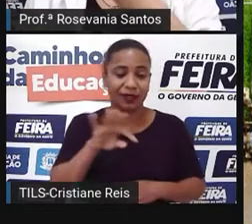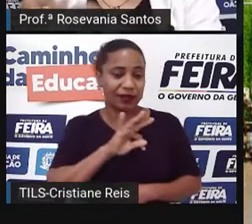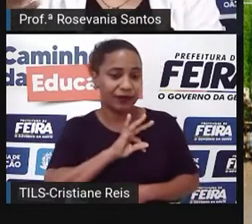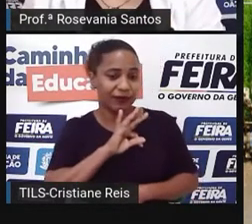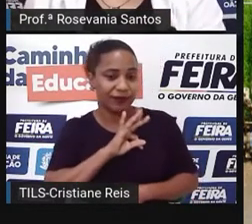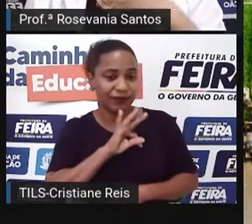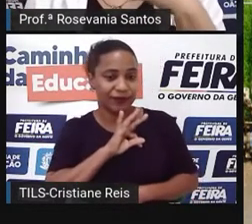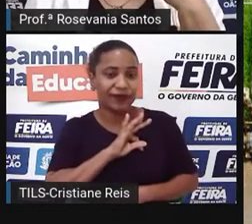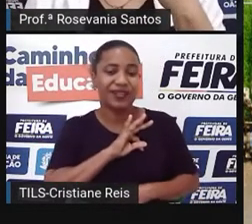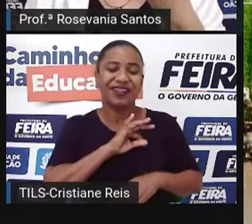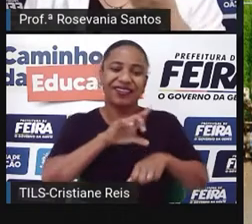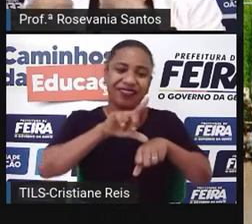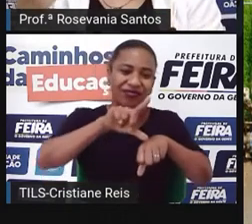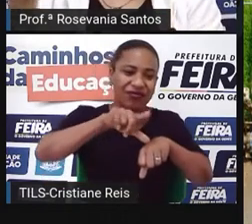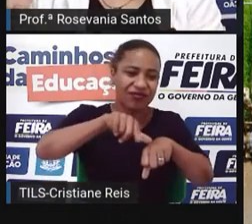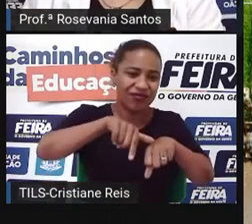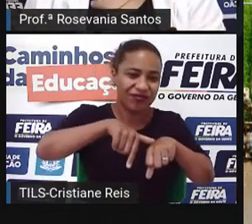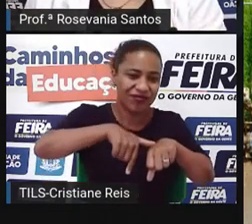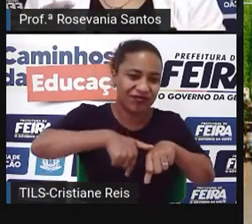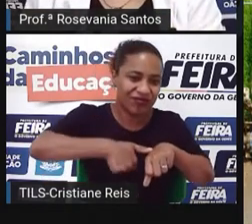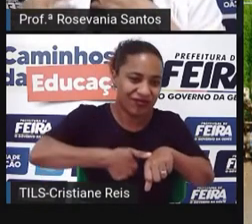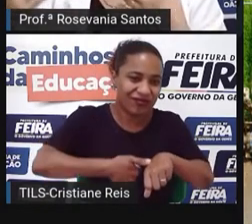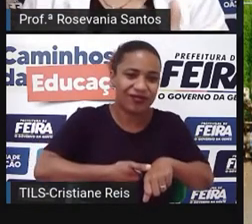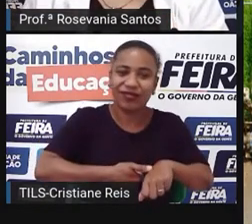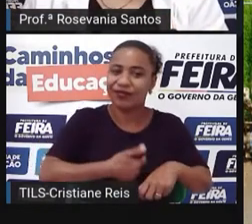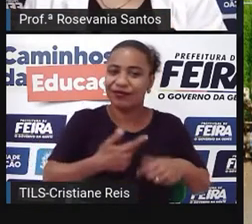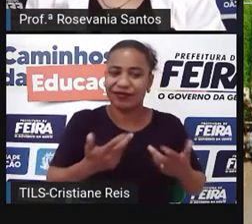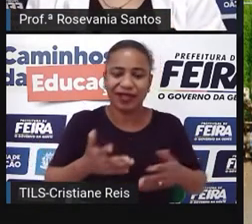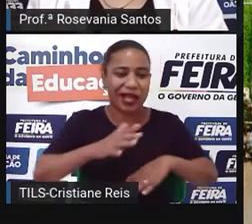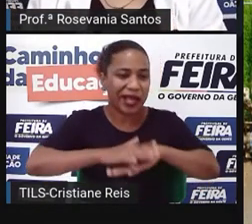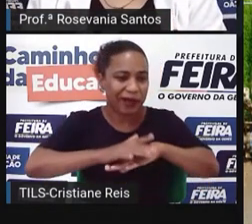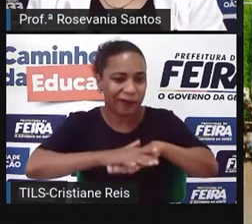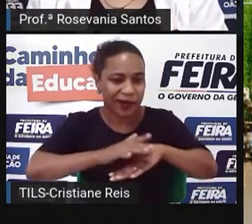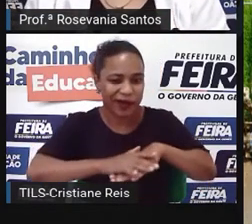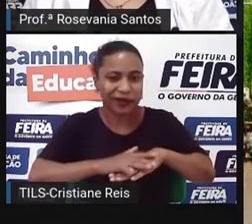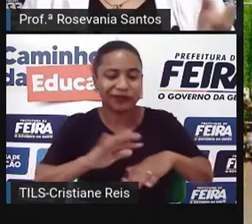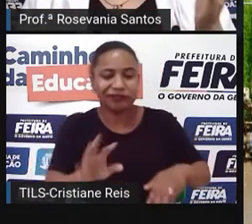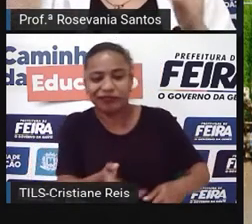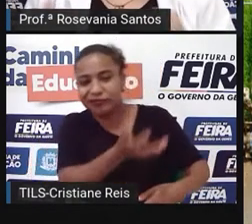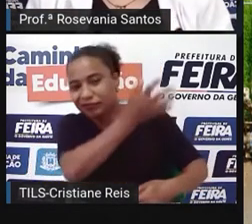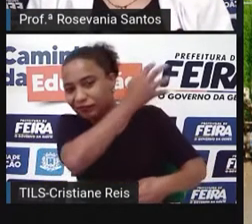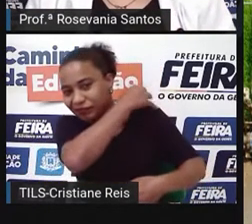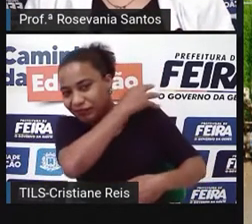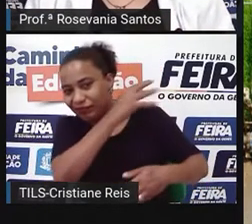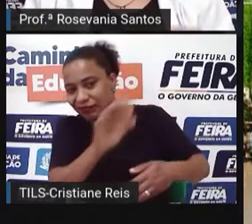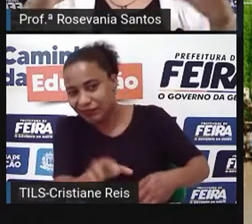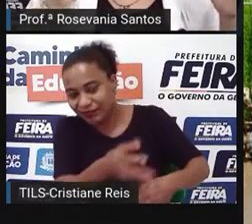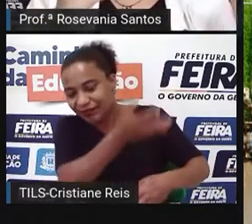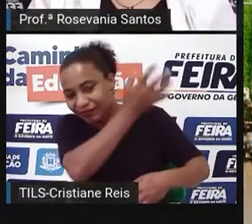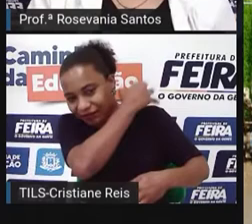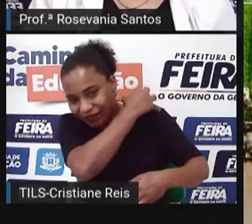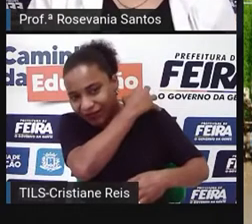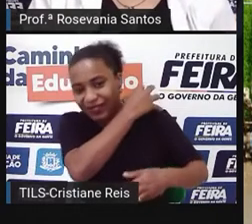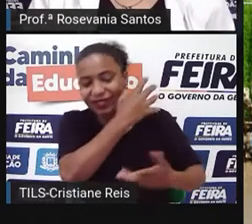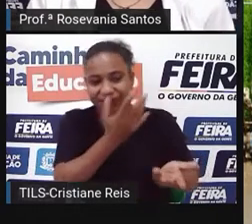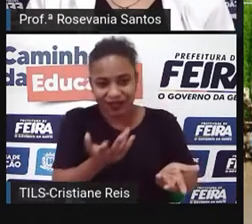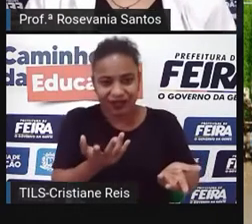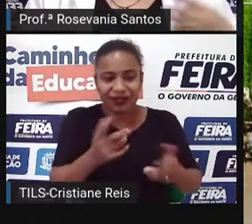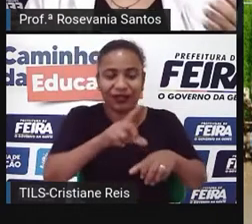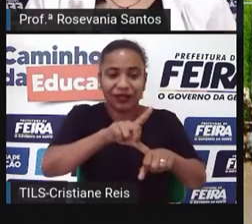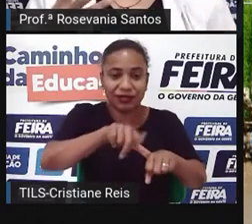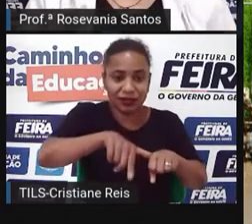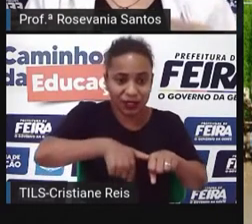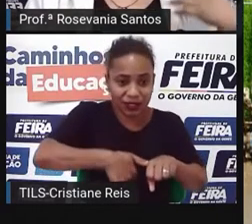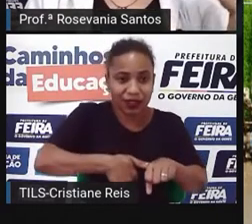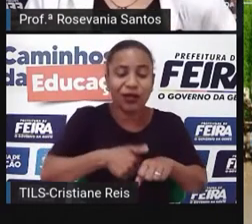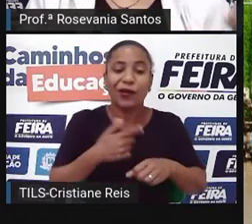atrasadas, né? Utilizando muitas pessoas pouco modernas, bora dizer assim. E do outro lado, nós temos técnicas extremamente